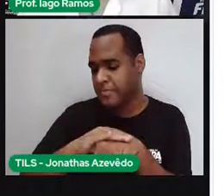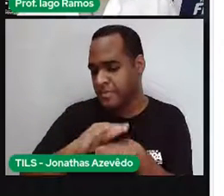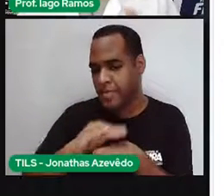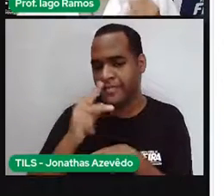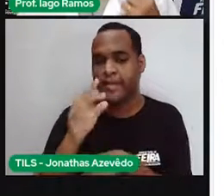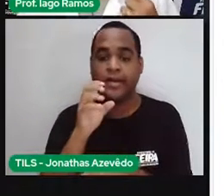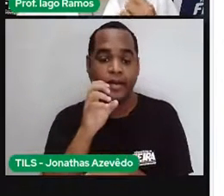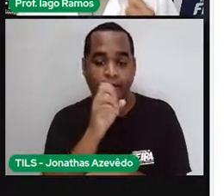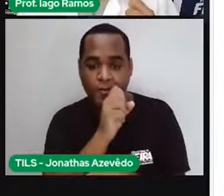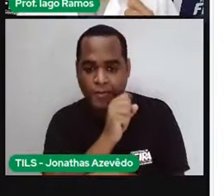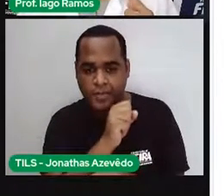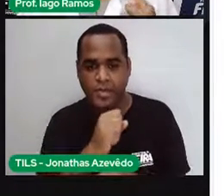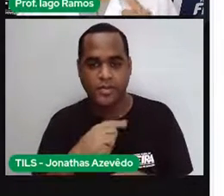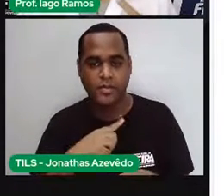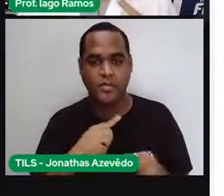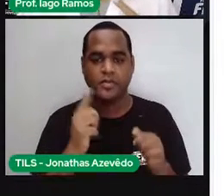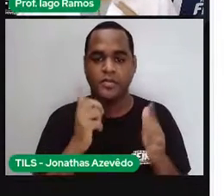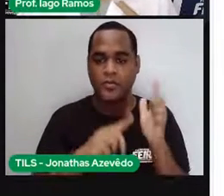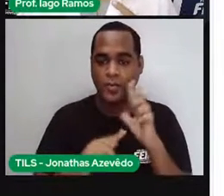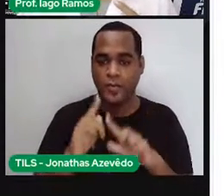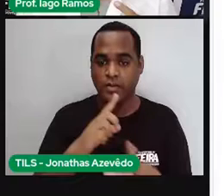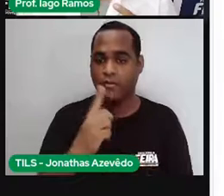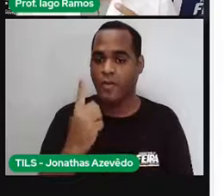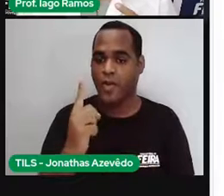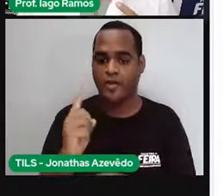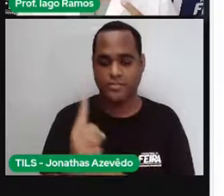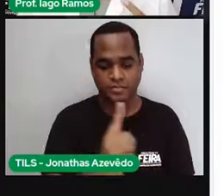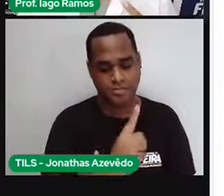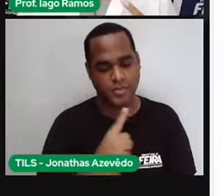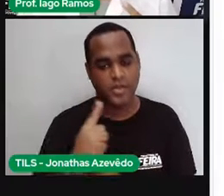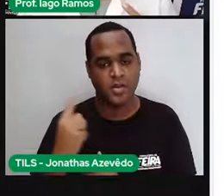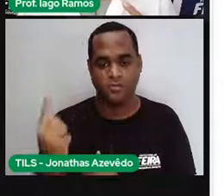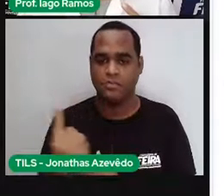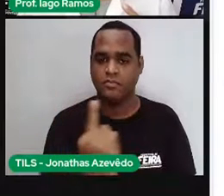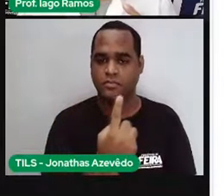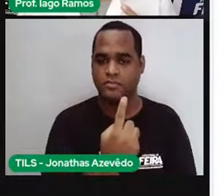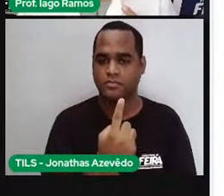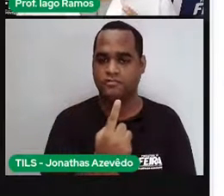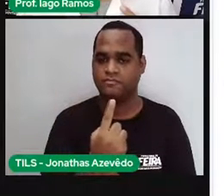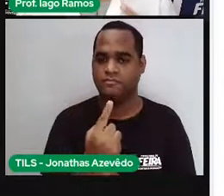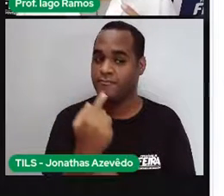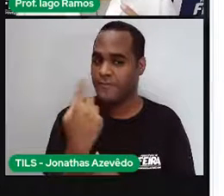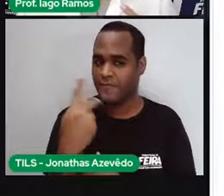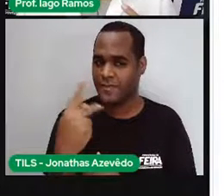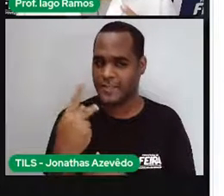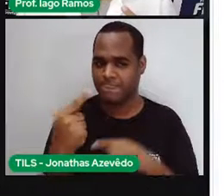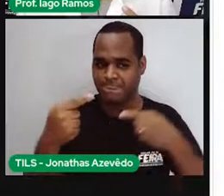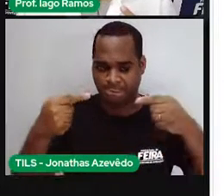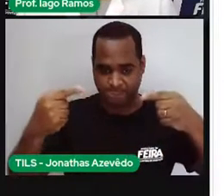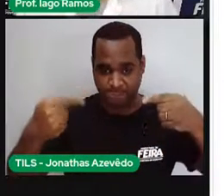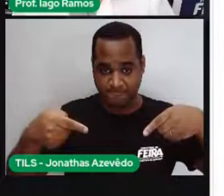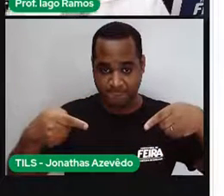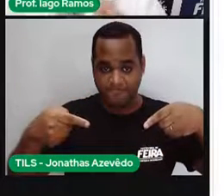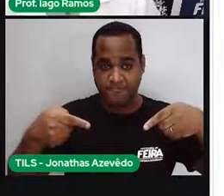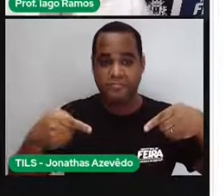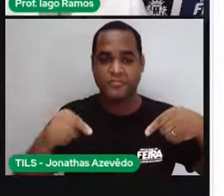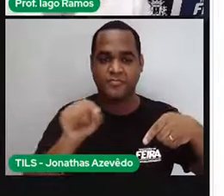corrido para uma volta. Então, o desafio agora para você é você